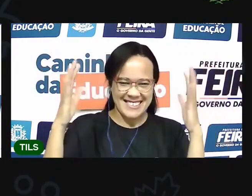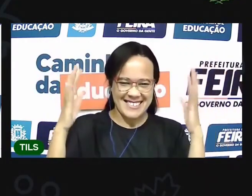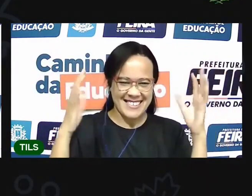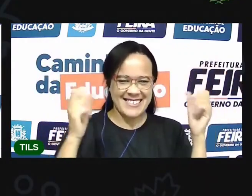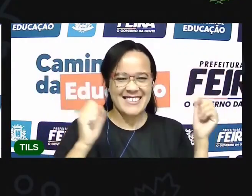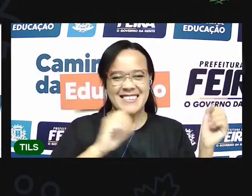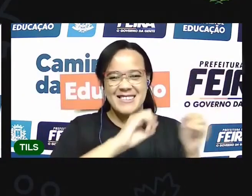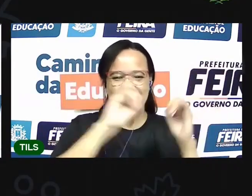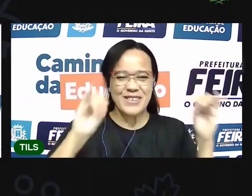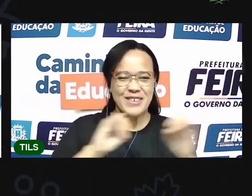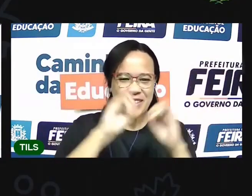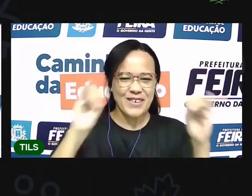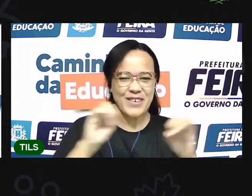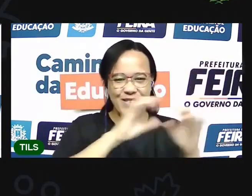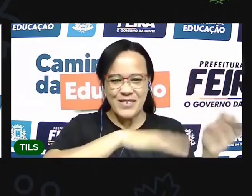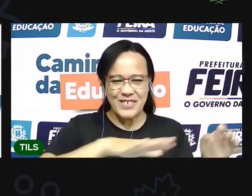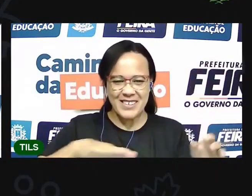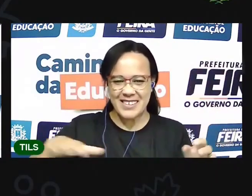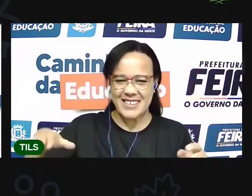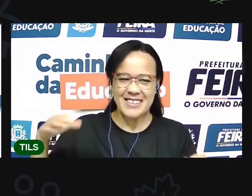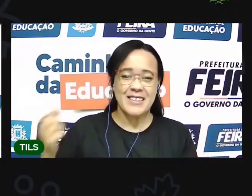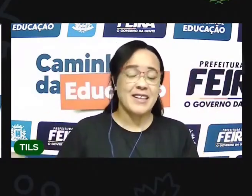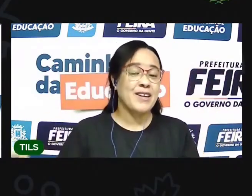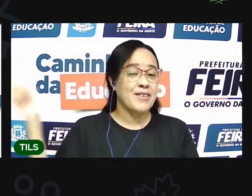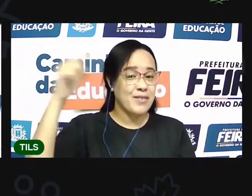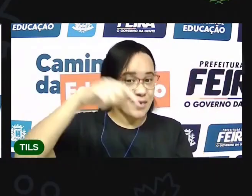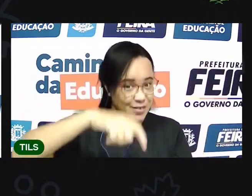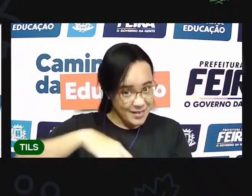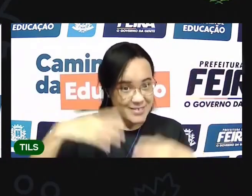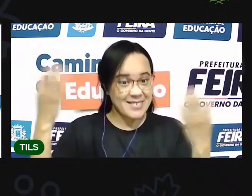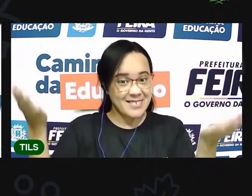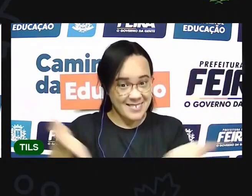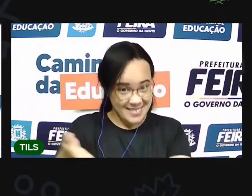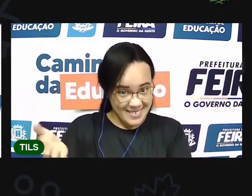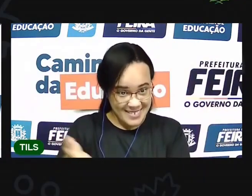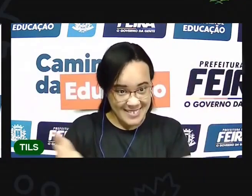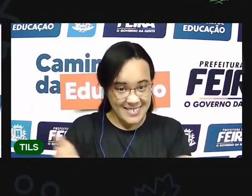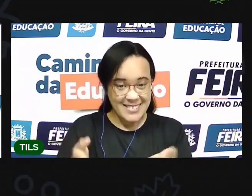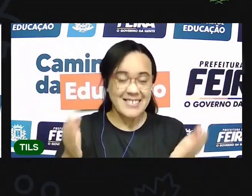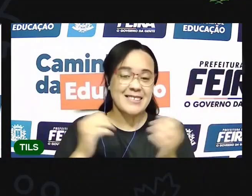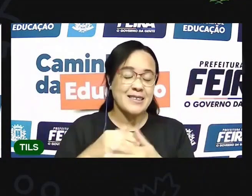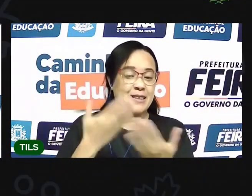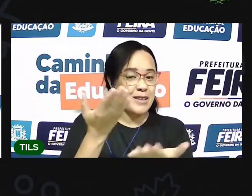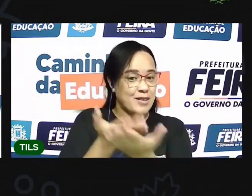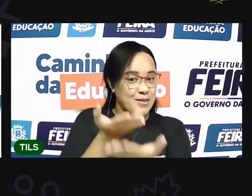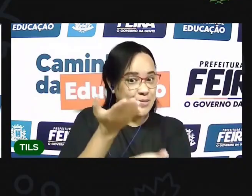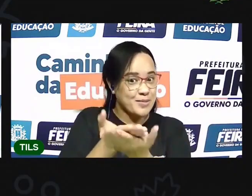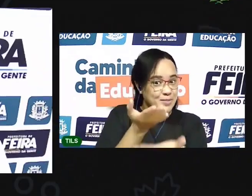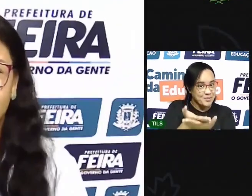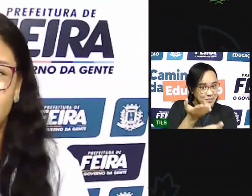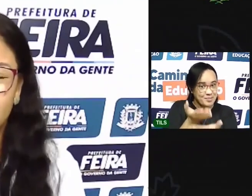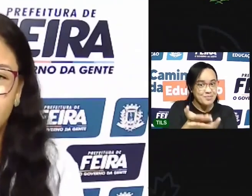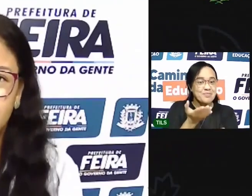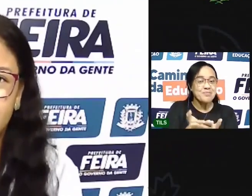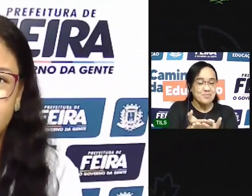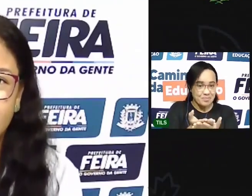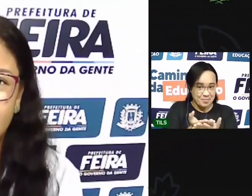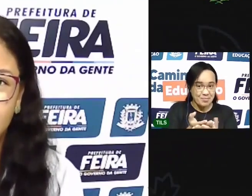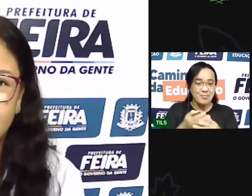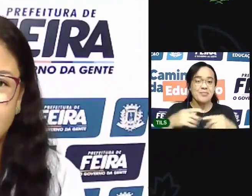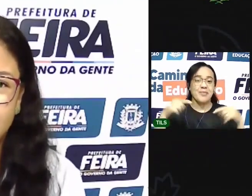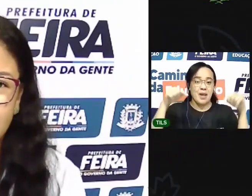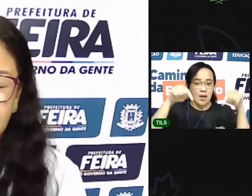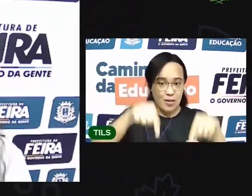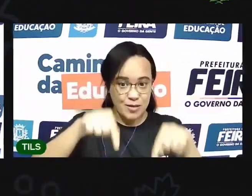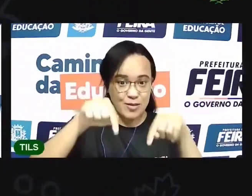Olá, garotada. Voltamos aqui para a nossa aula, o nosso momento